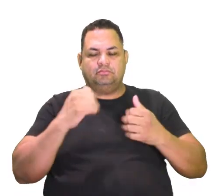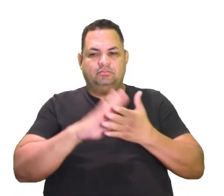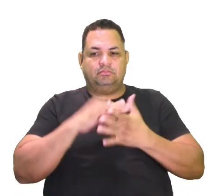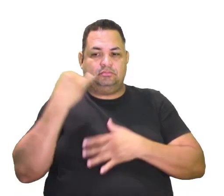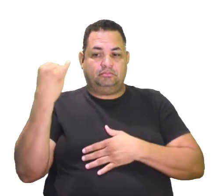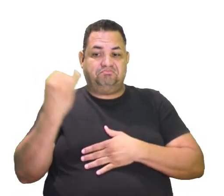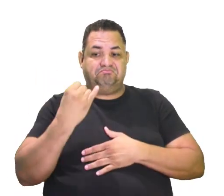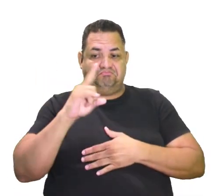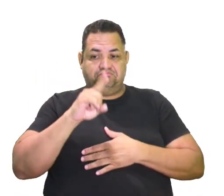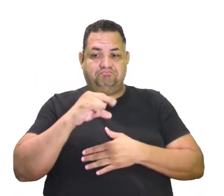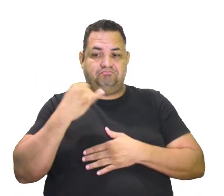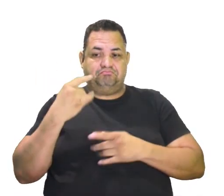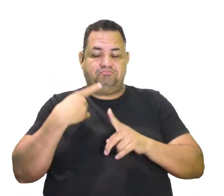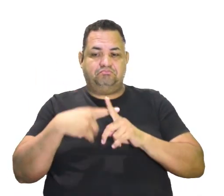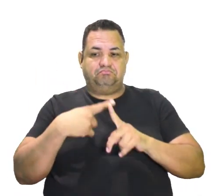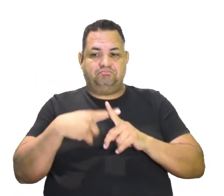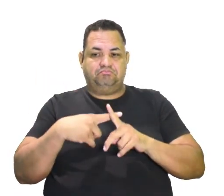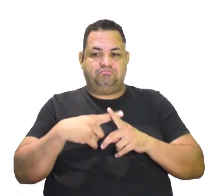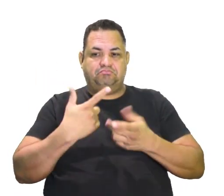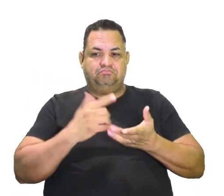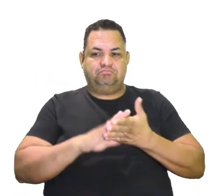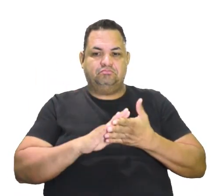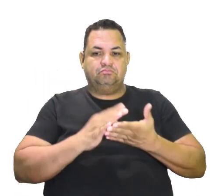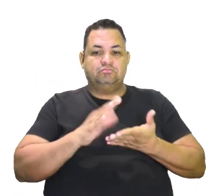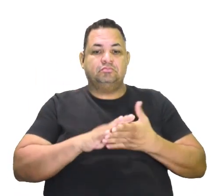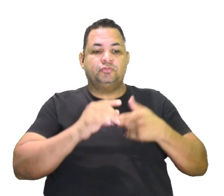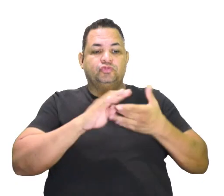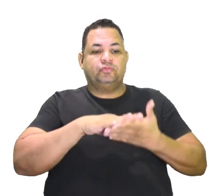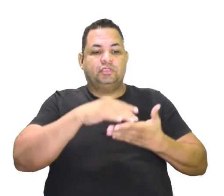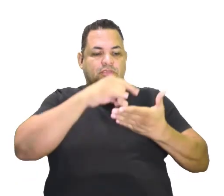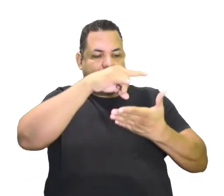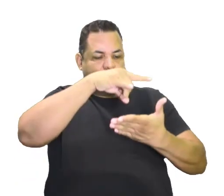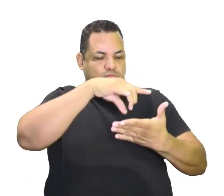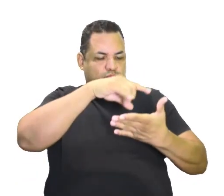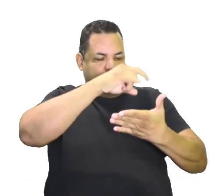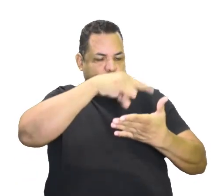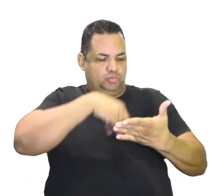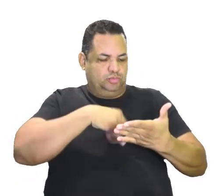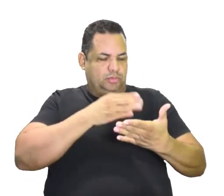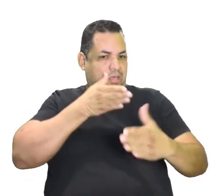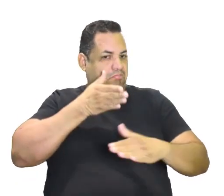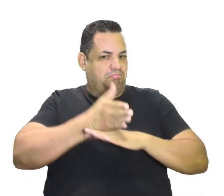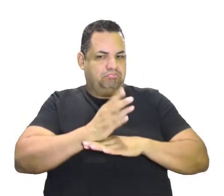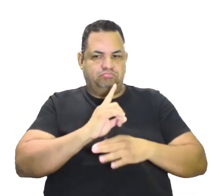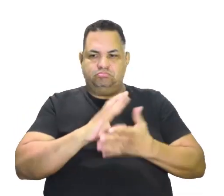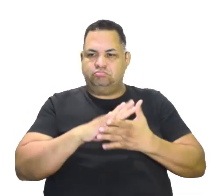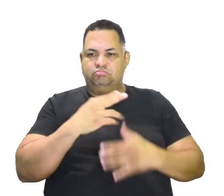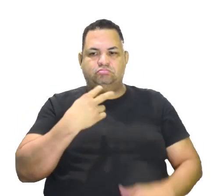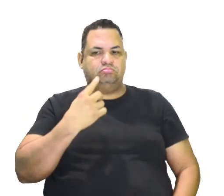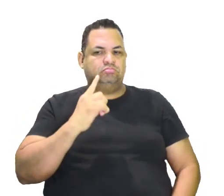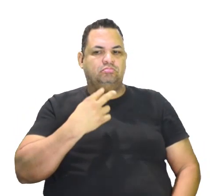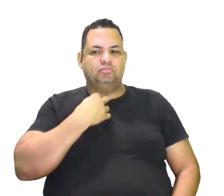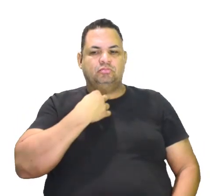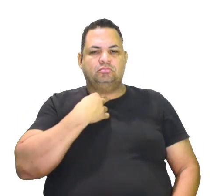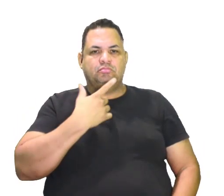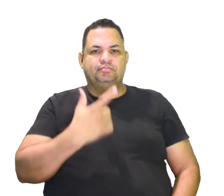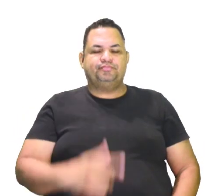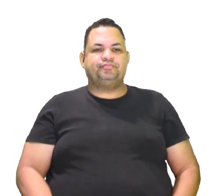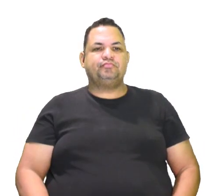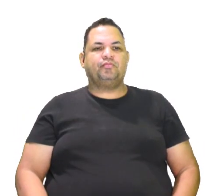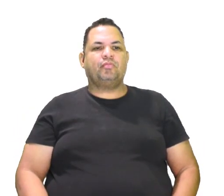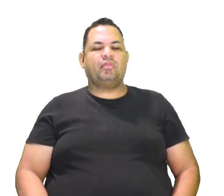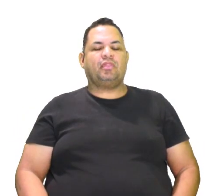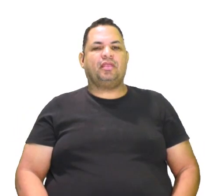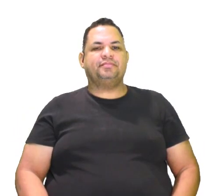importantíssimo, né? Porque se não desse o certificado, se não aprovasse, o artista não era considerado.